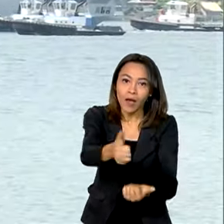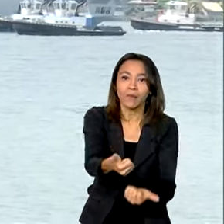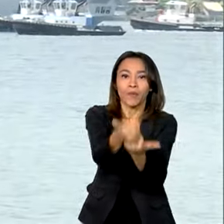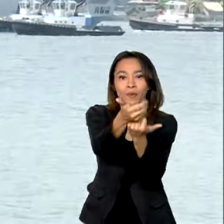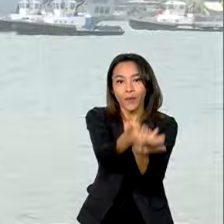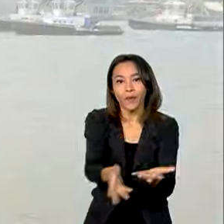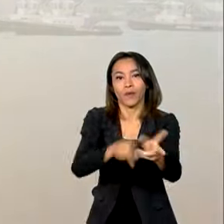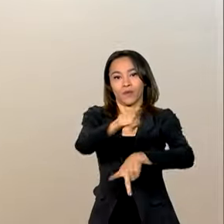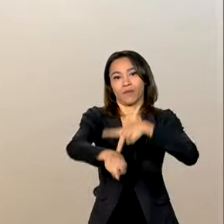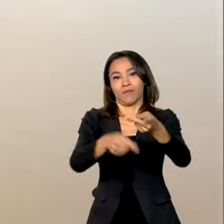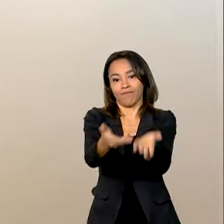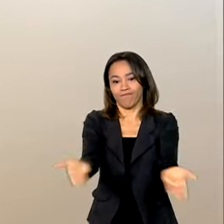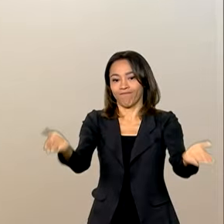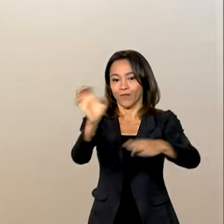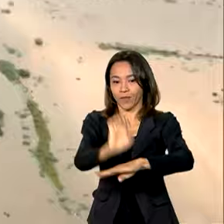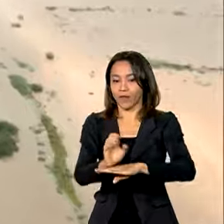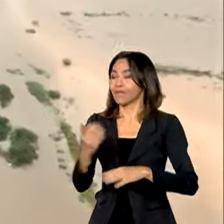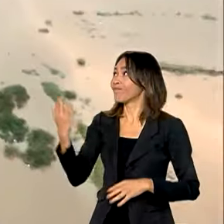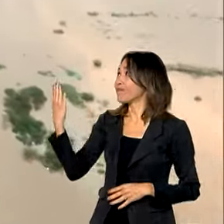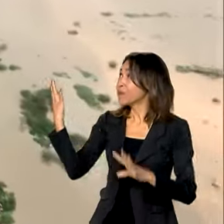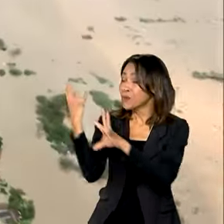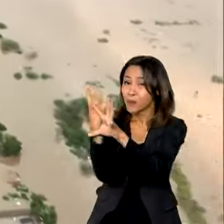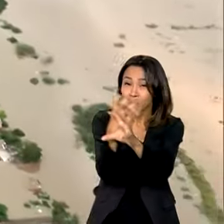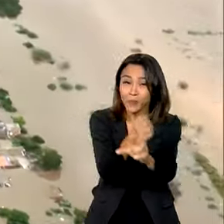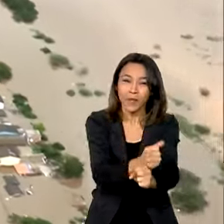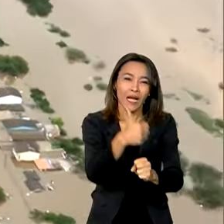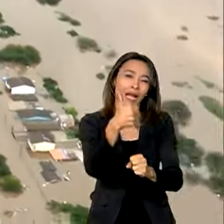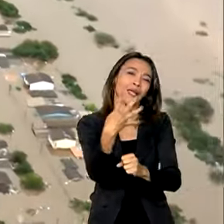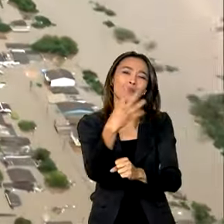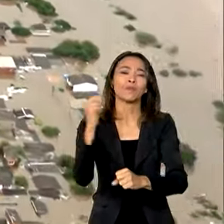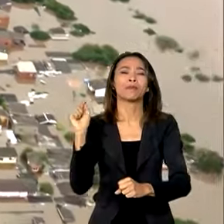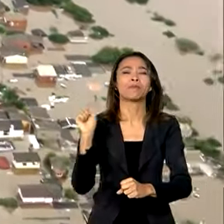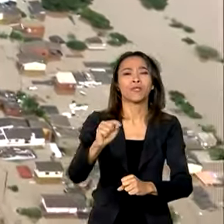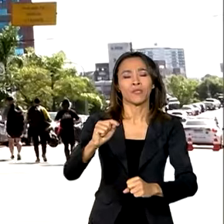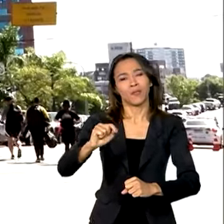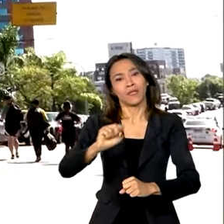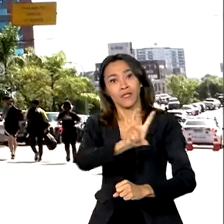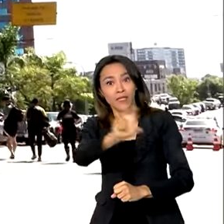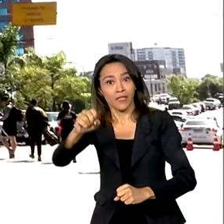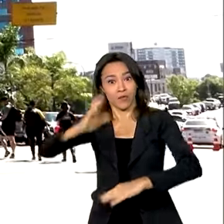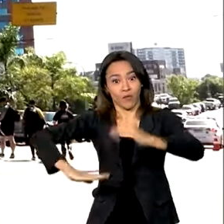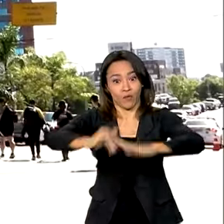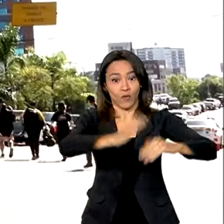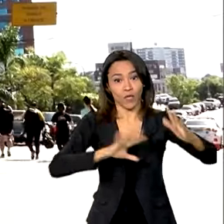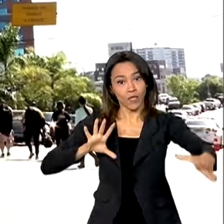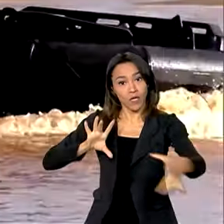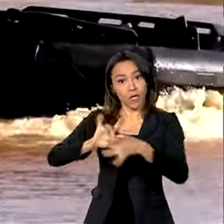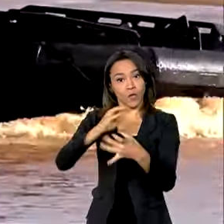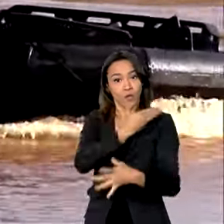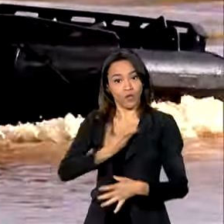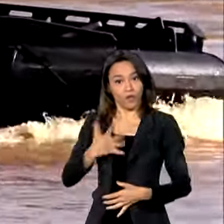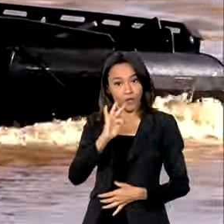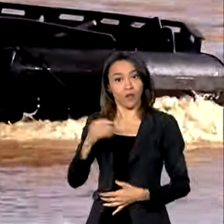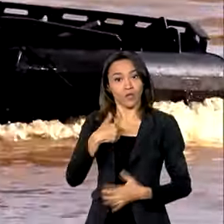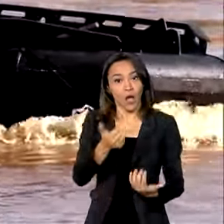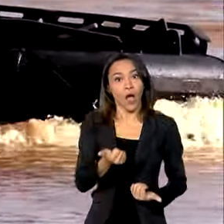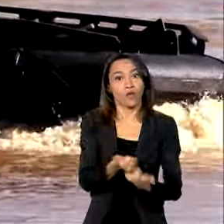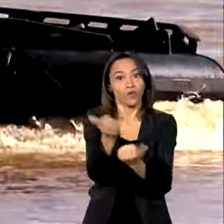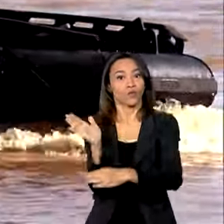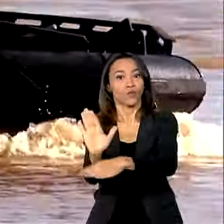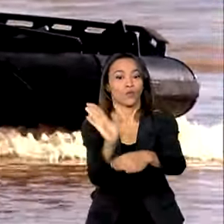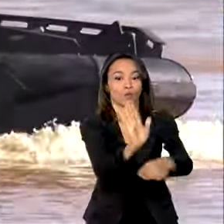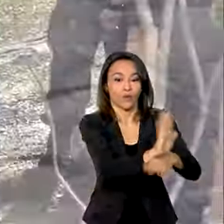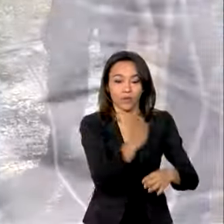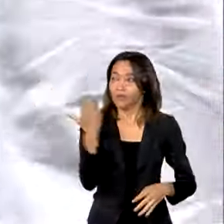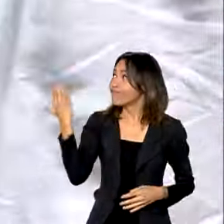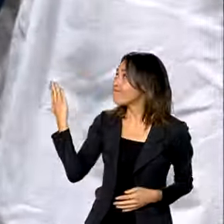às populações. Já são 14.500 profissionais ligados ao governo federal diretamente envolvidos nas ações